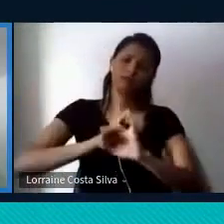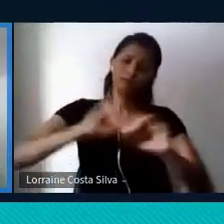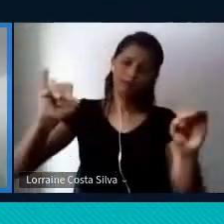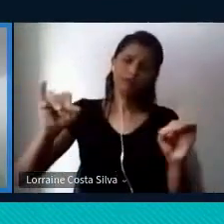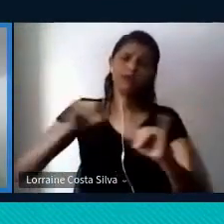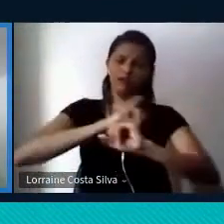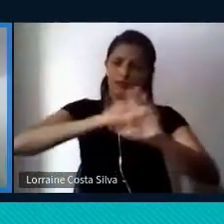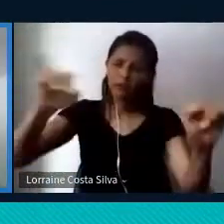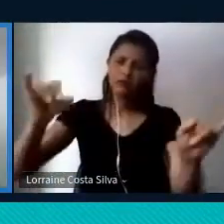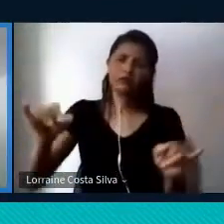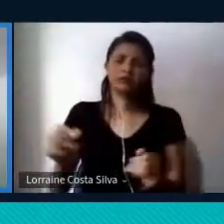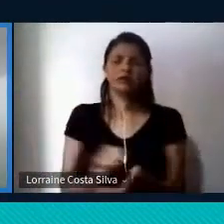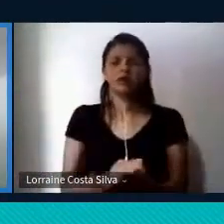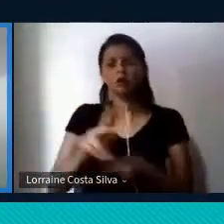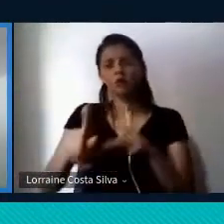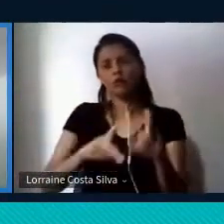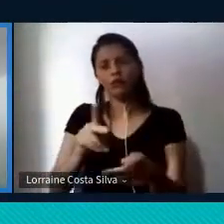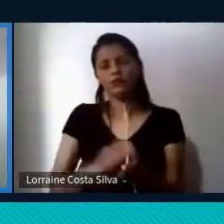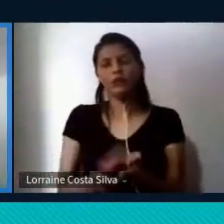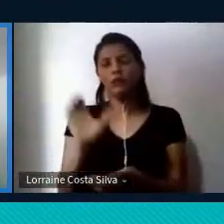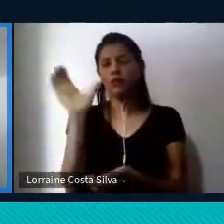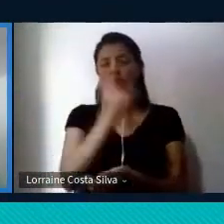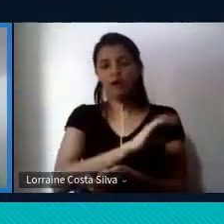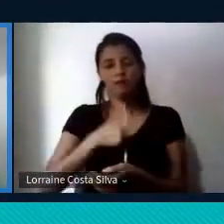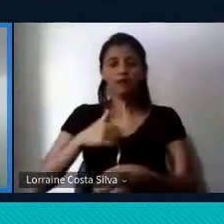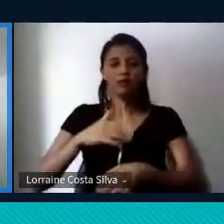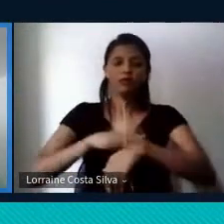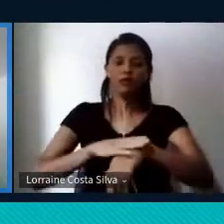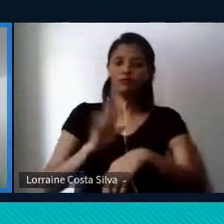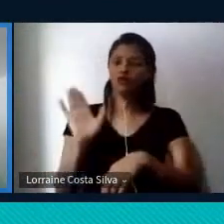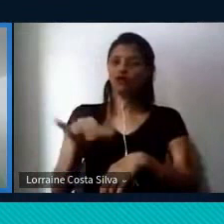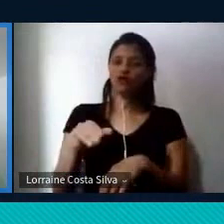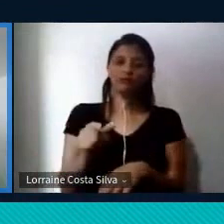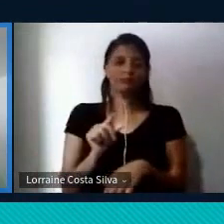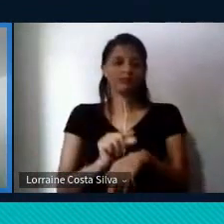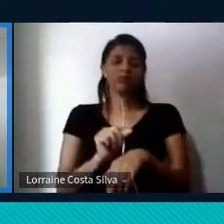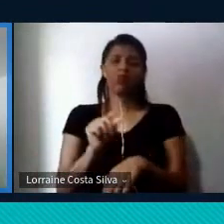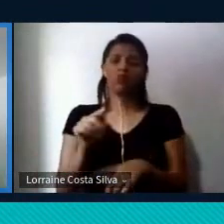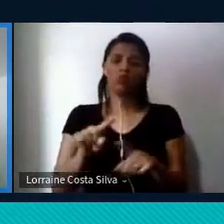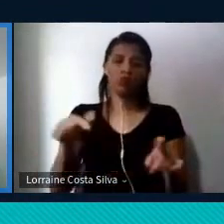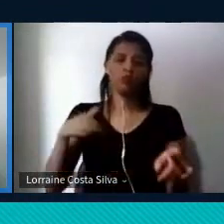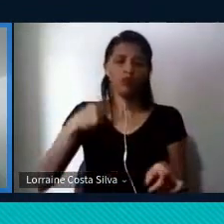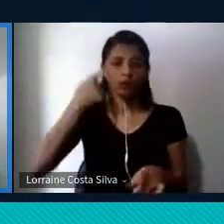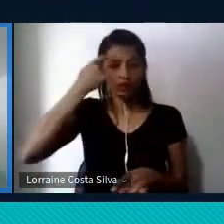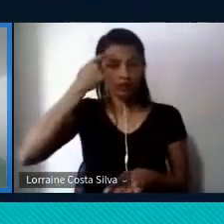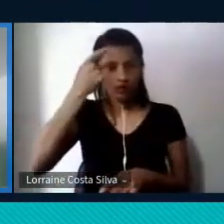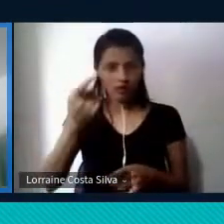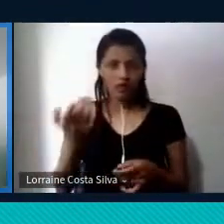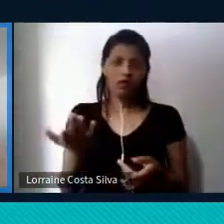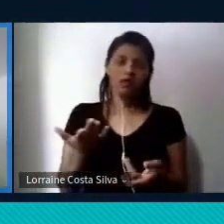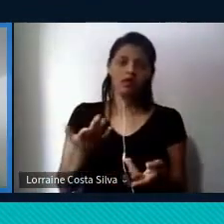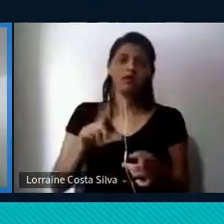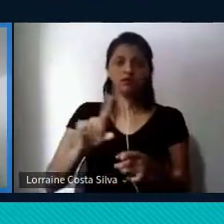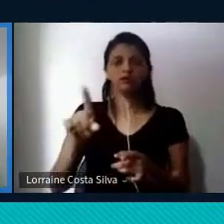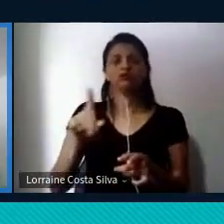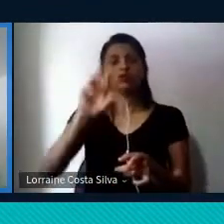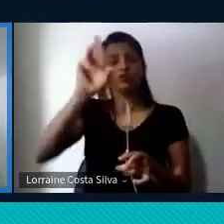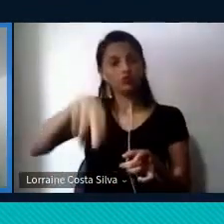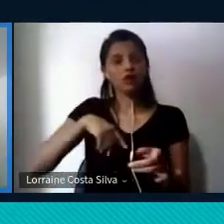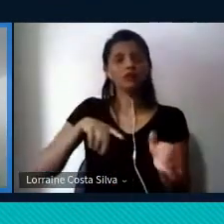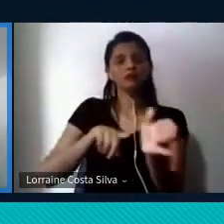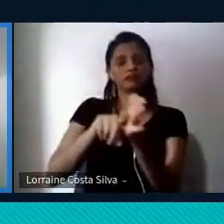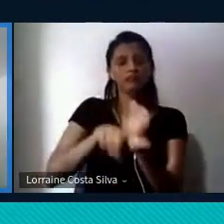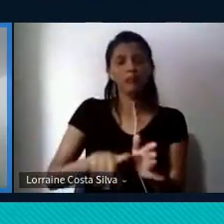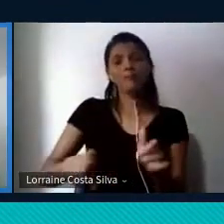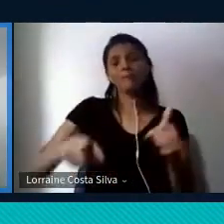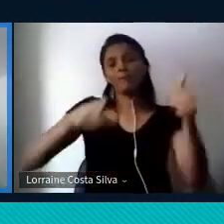Então, rapidamente, porque eu sei que já estourei o meu tempo, a ideia, além dos resultados da pesquisa, é primeiro fazer um relatório